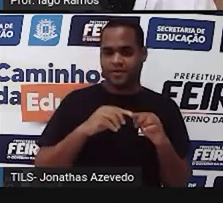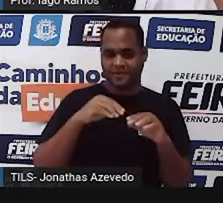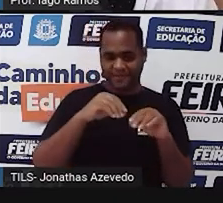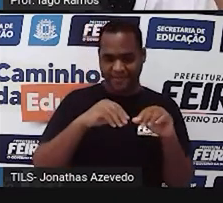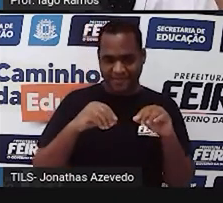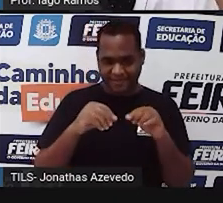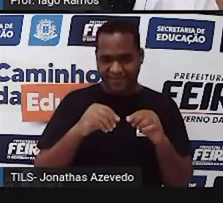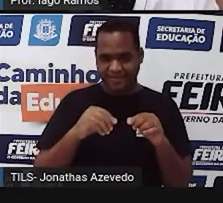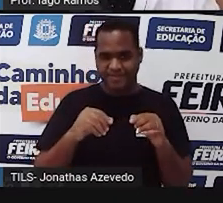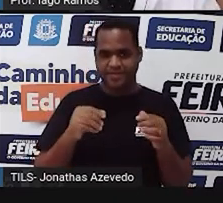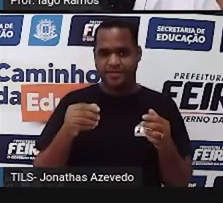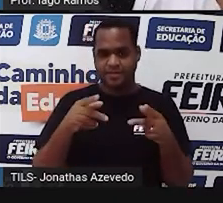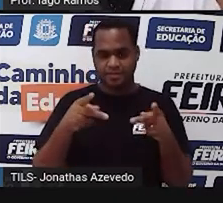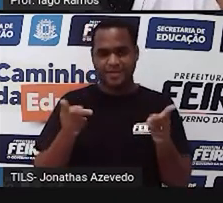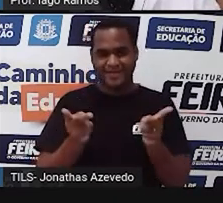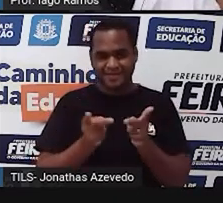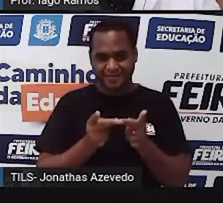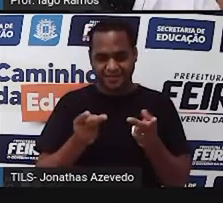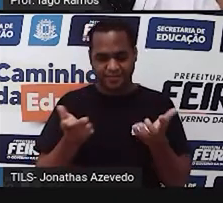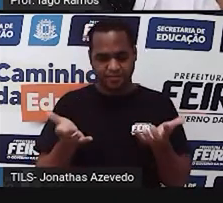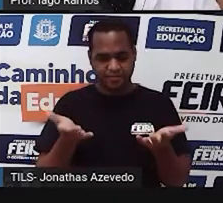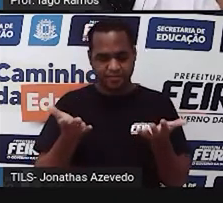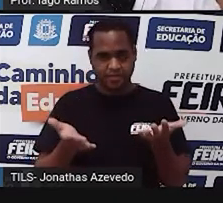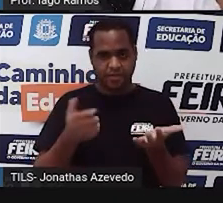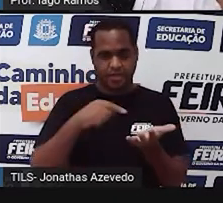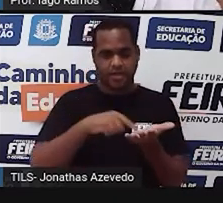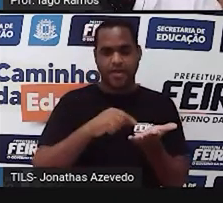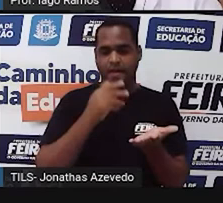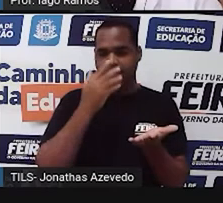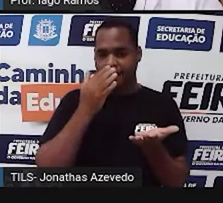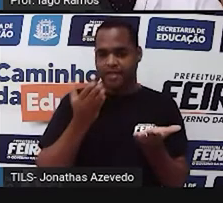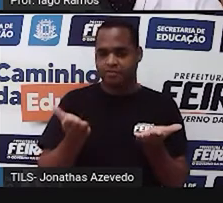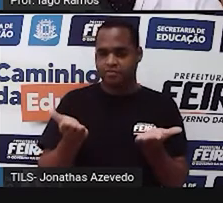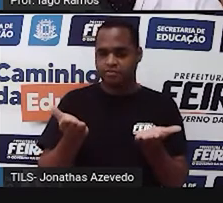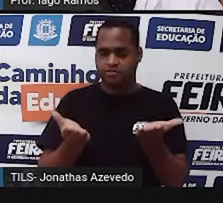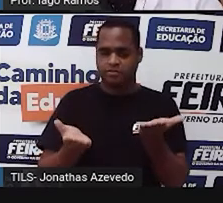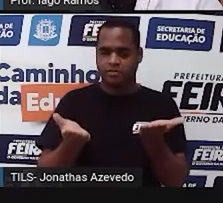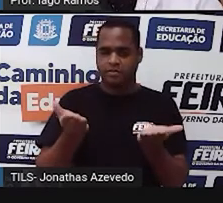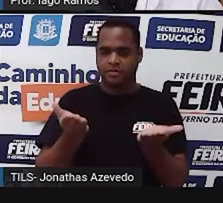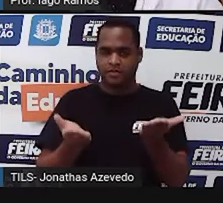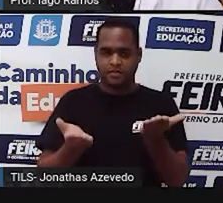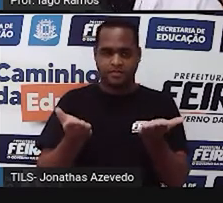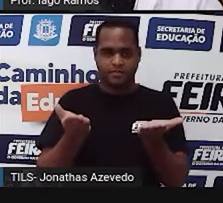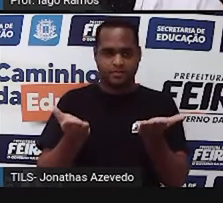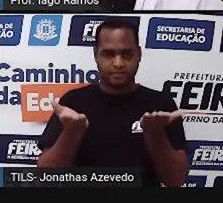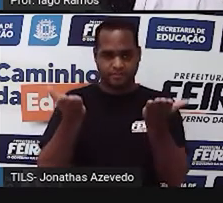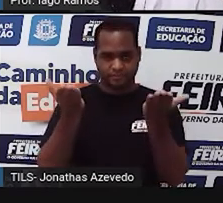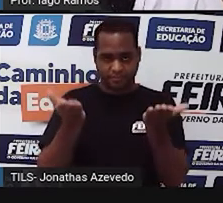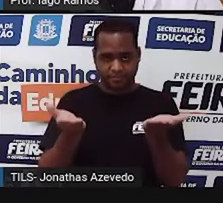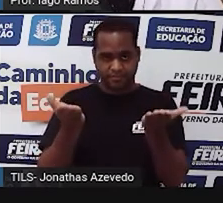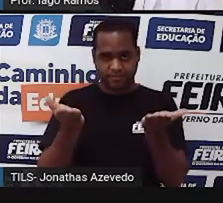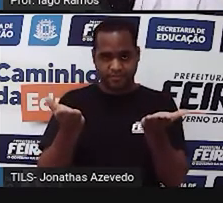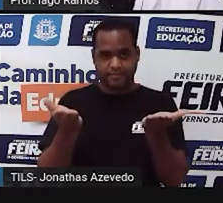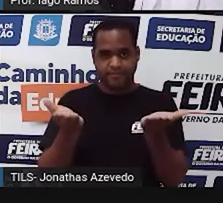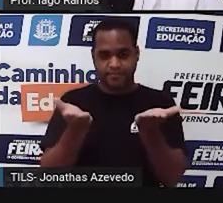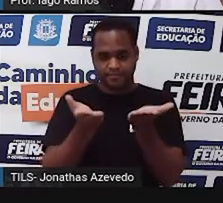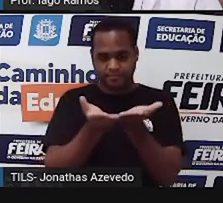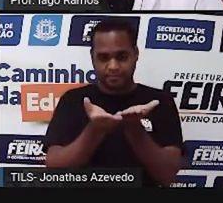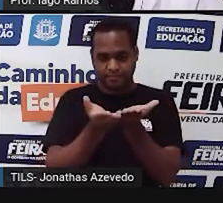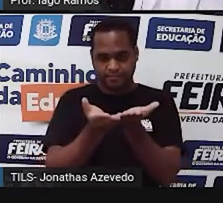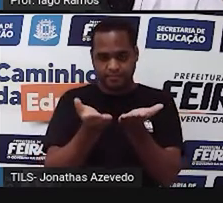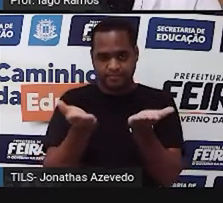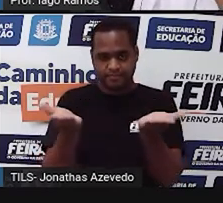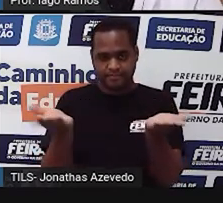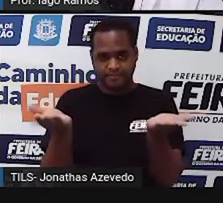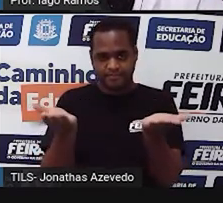eles vão se equilibrando. Quando o prato que tem a farinha bater um quilo, vai igualar